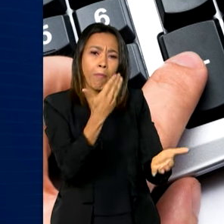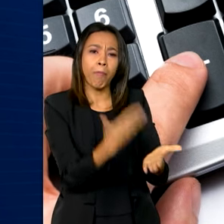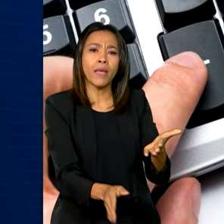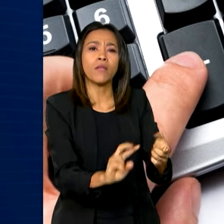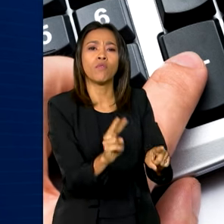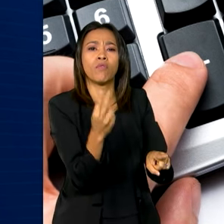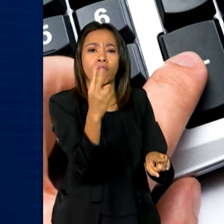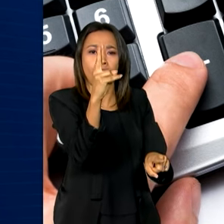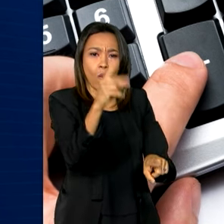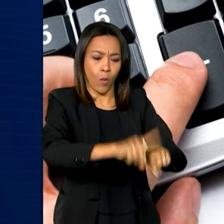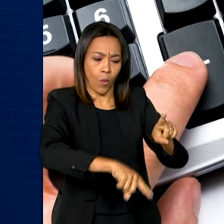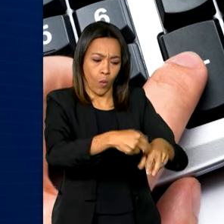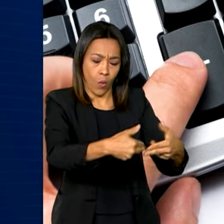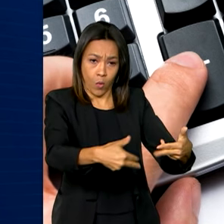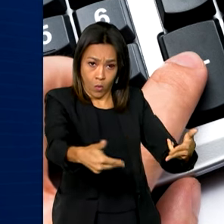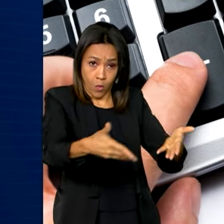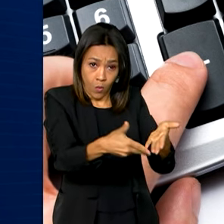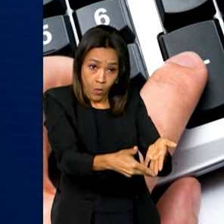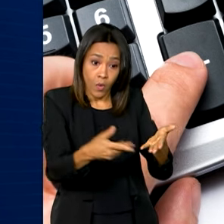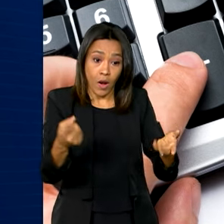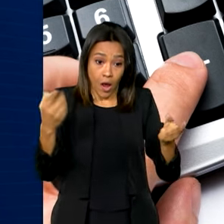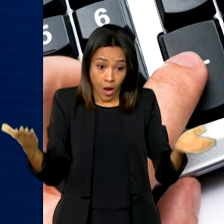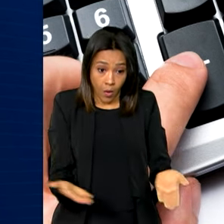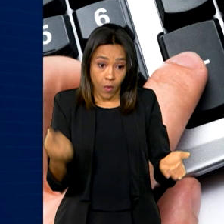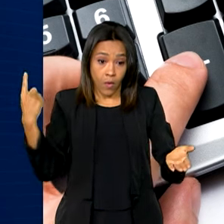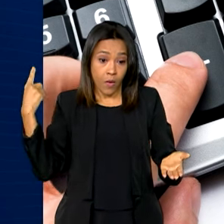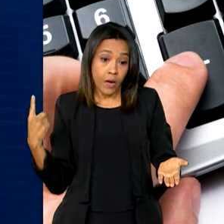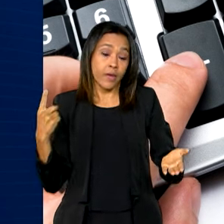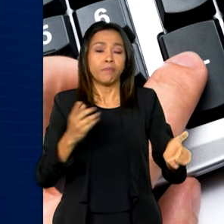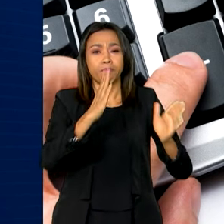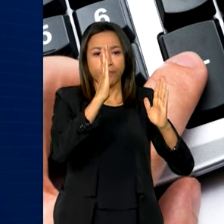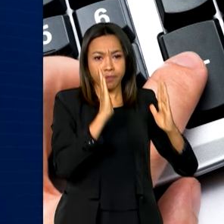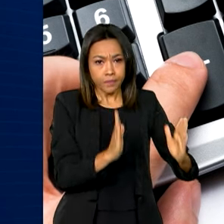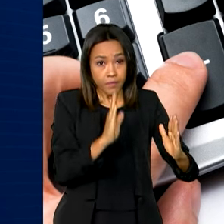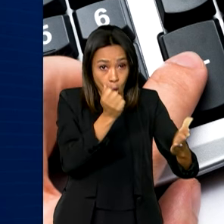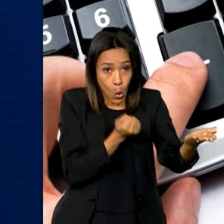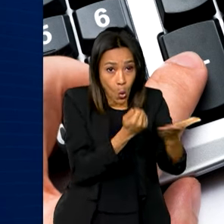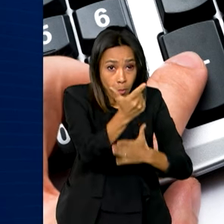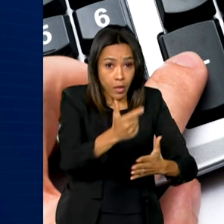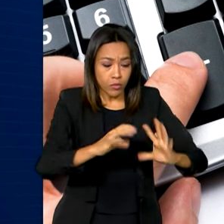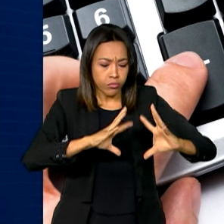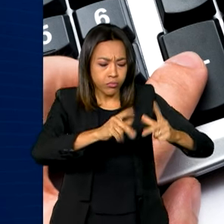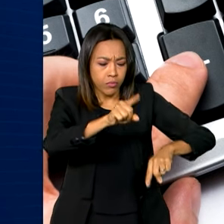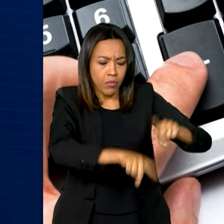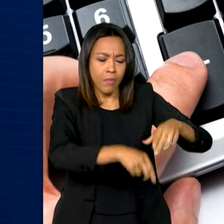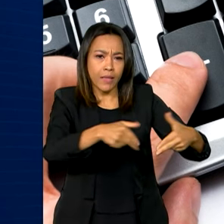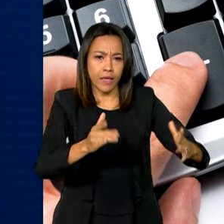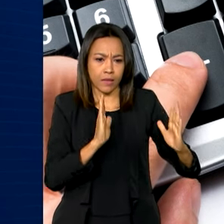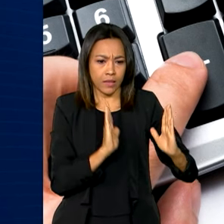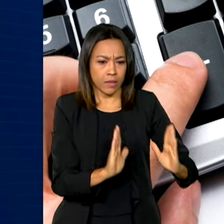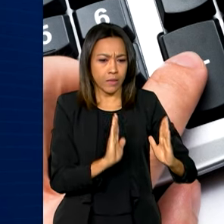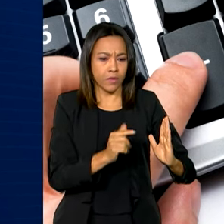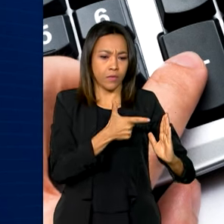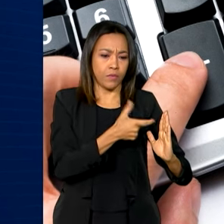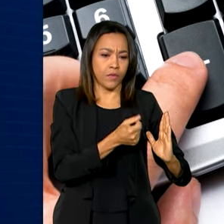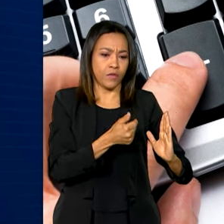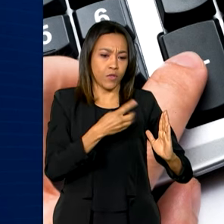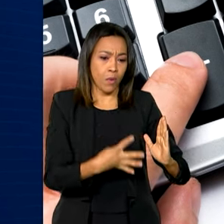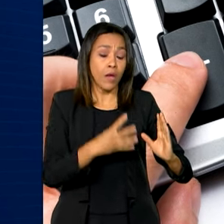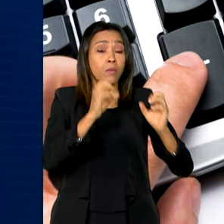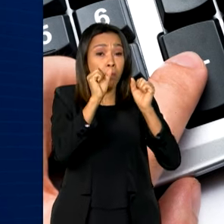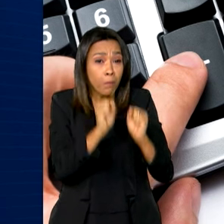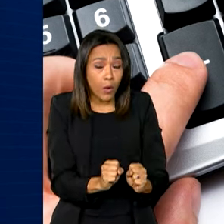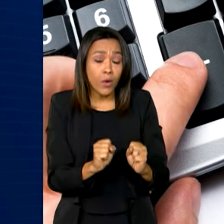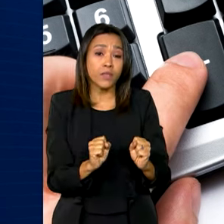a depreciação acelerada, o abatimento das máquinas adquiridas em 2024 poderá ser feito em